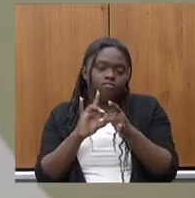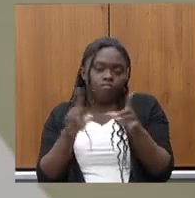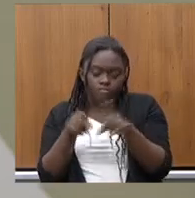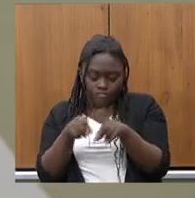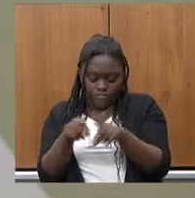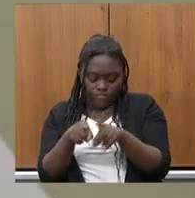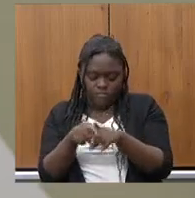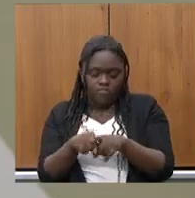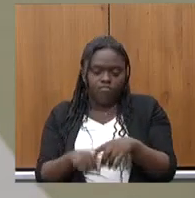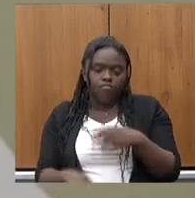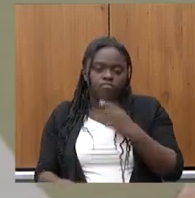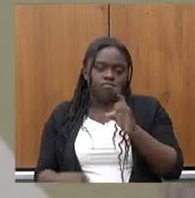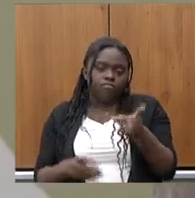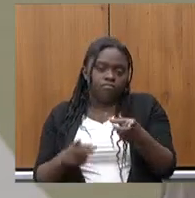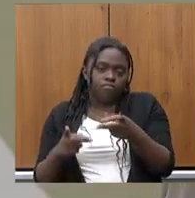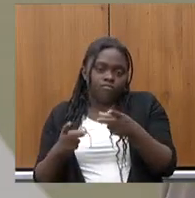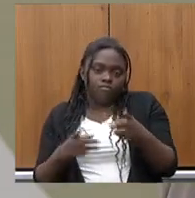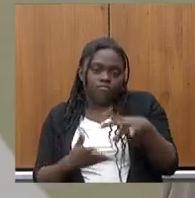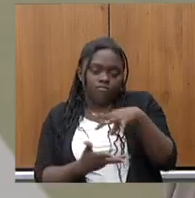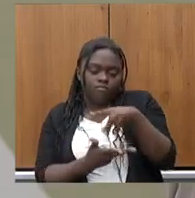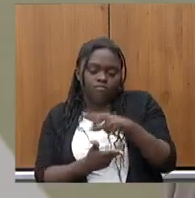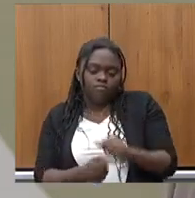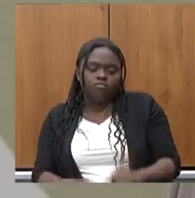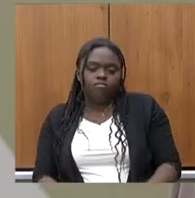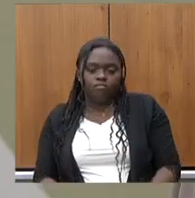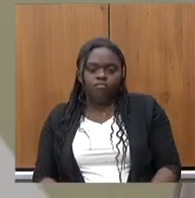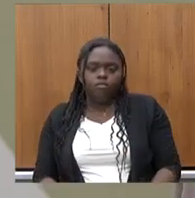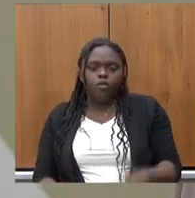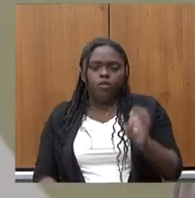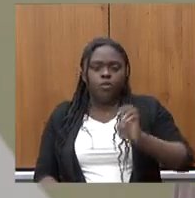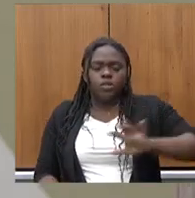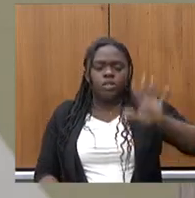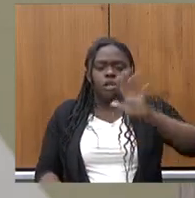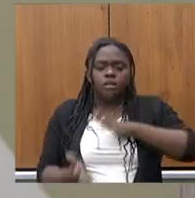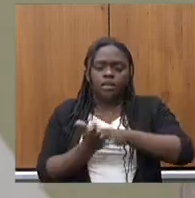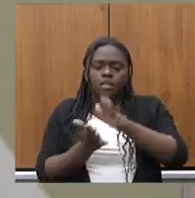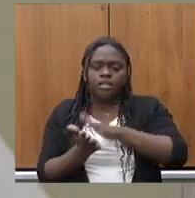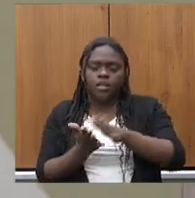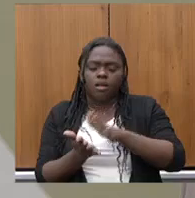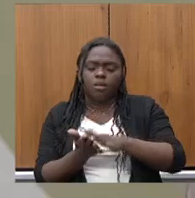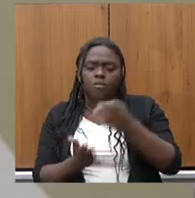para o mundo e o Estado gastar menos dinheiro.